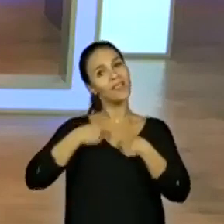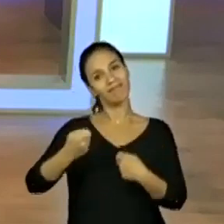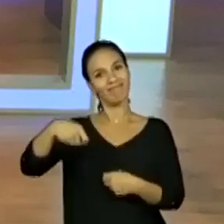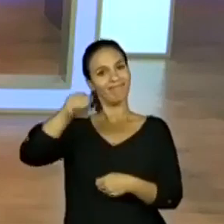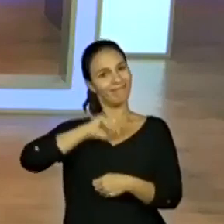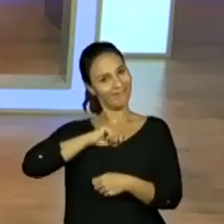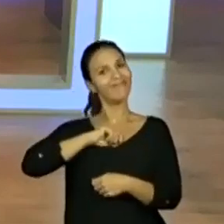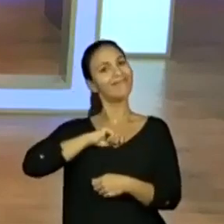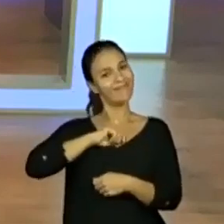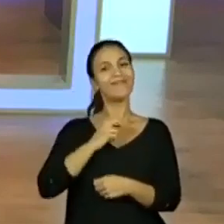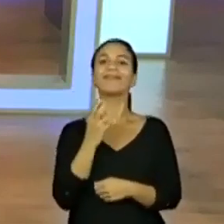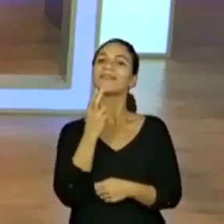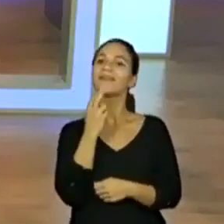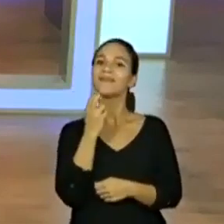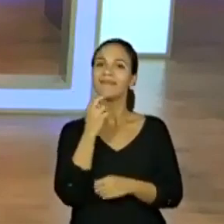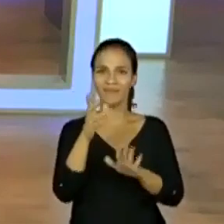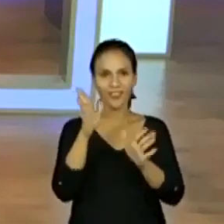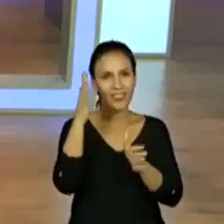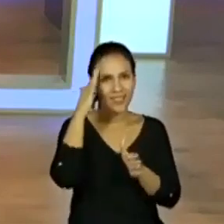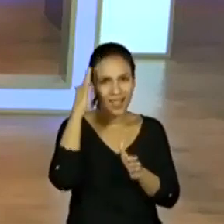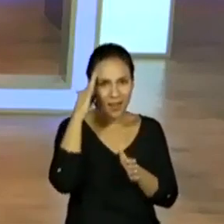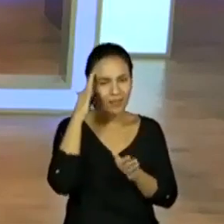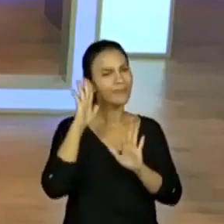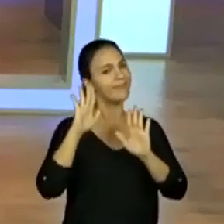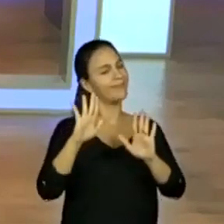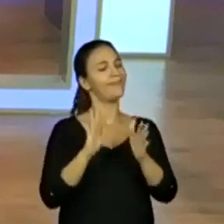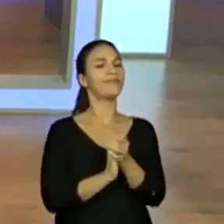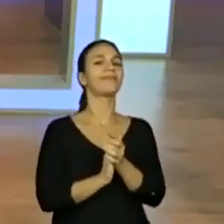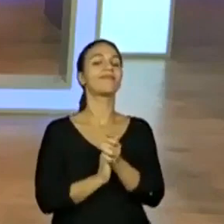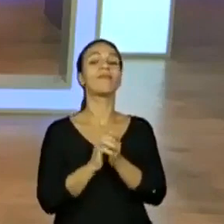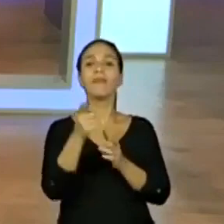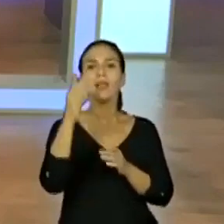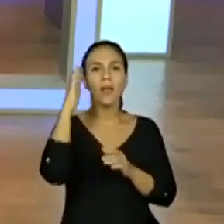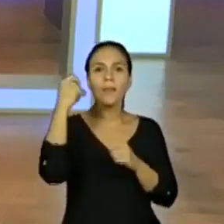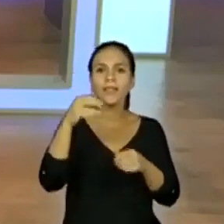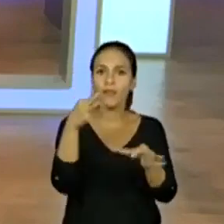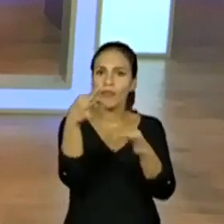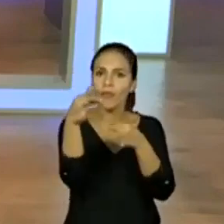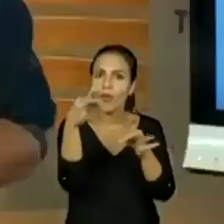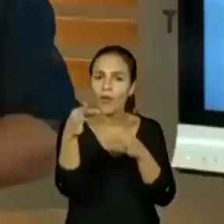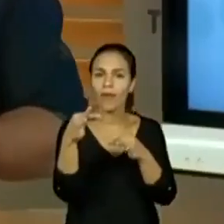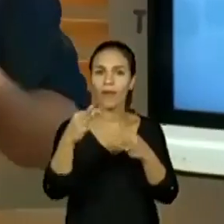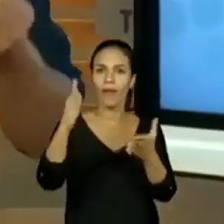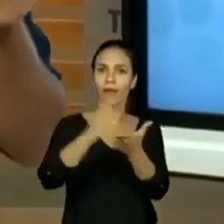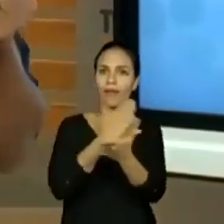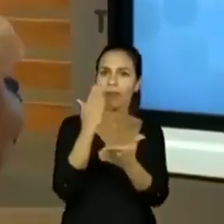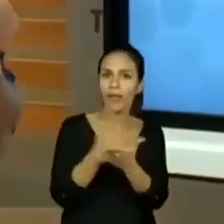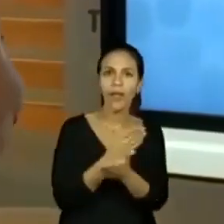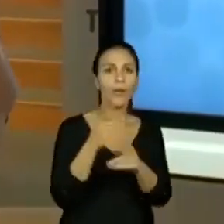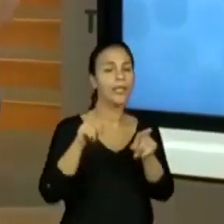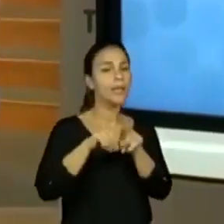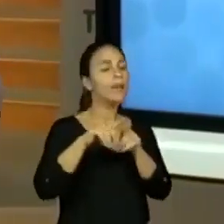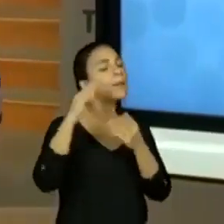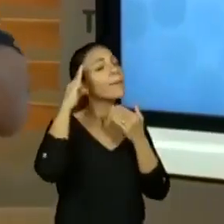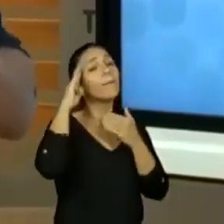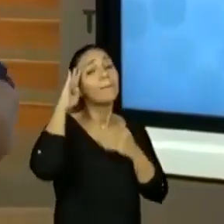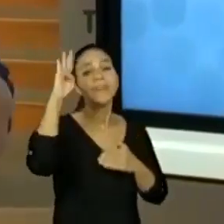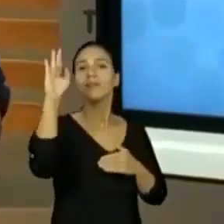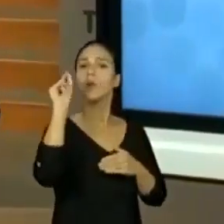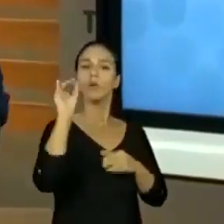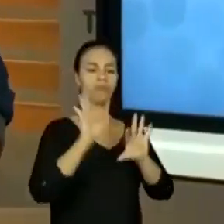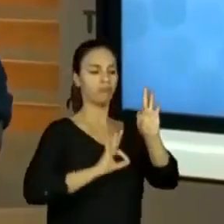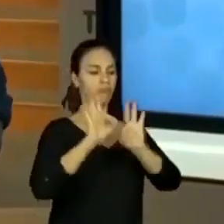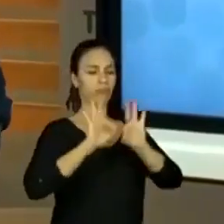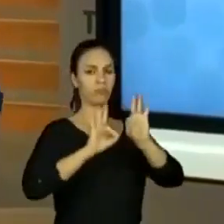é necessário ter uma folha, um caderno e, principalmente, se organizar